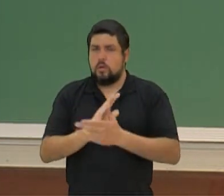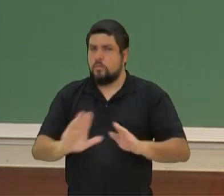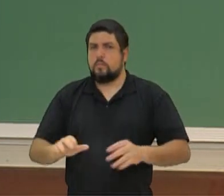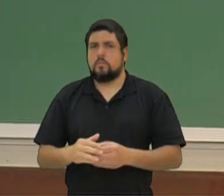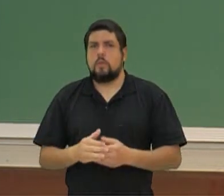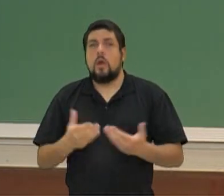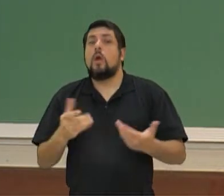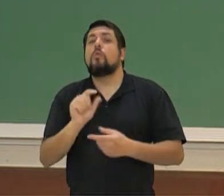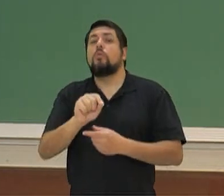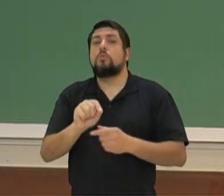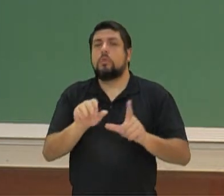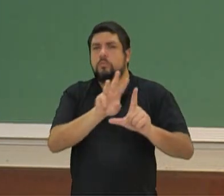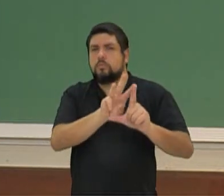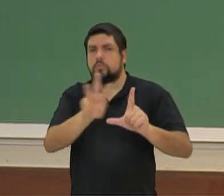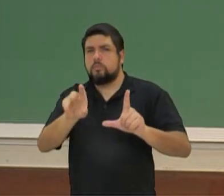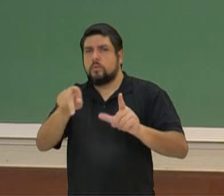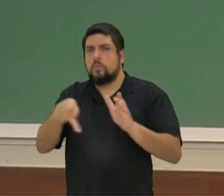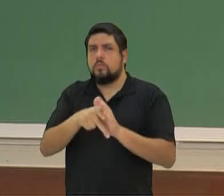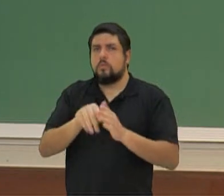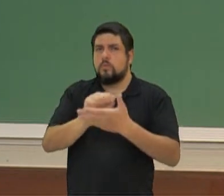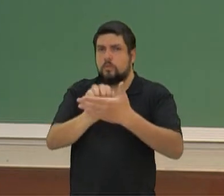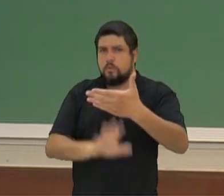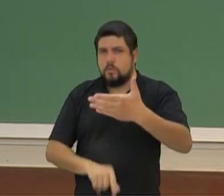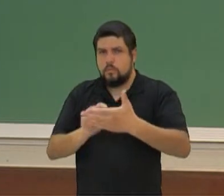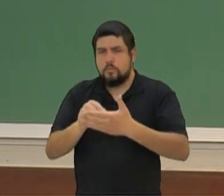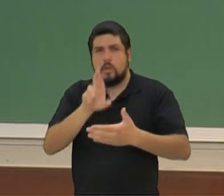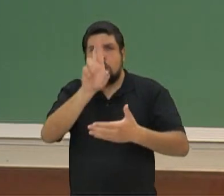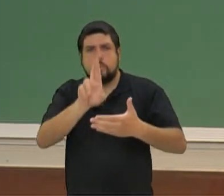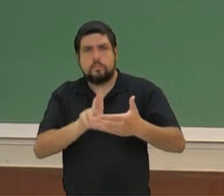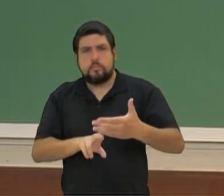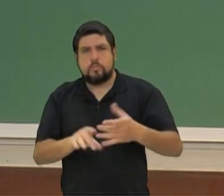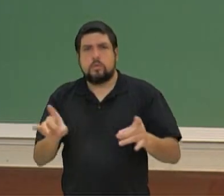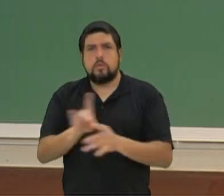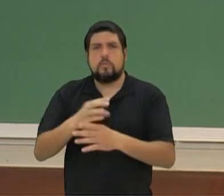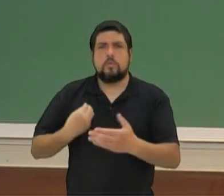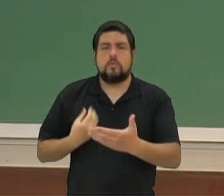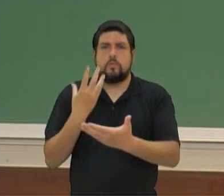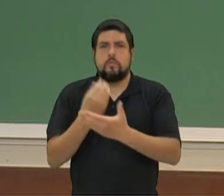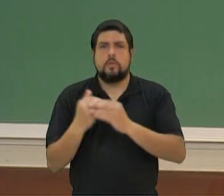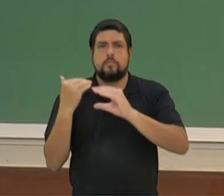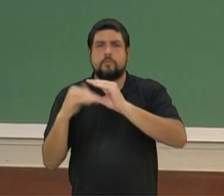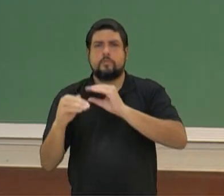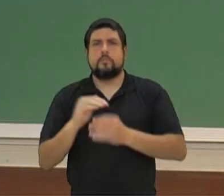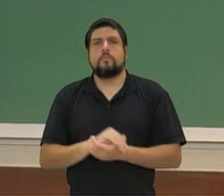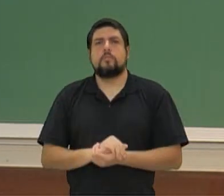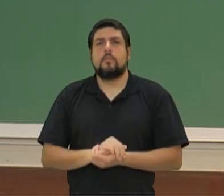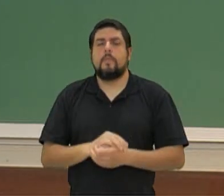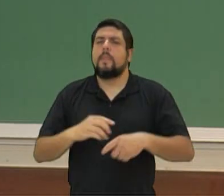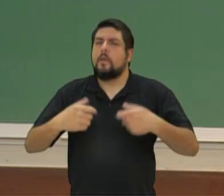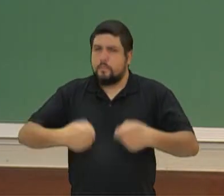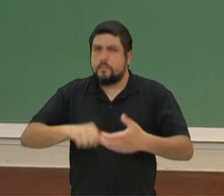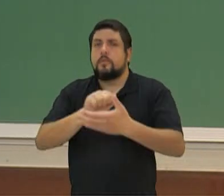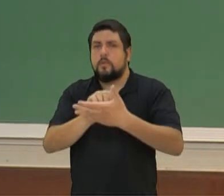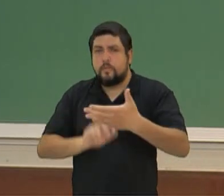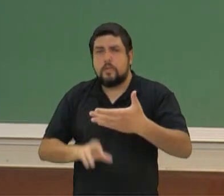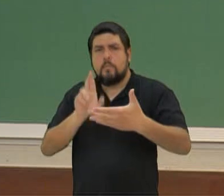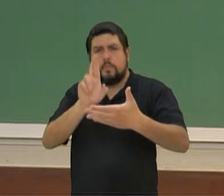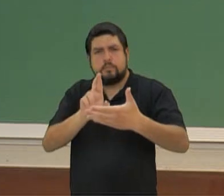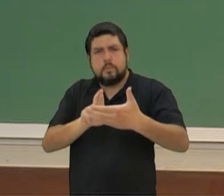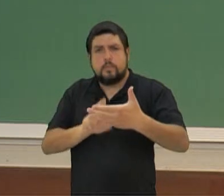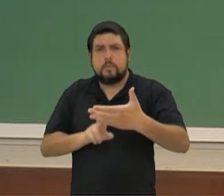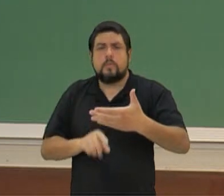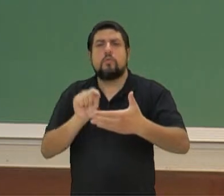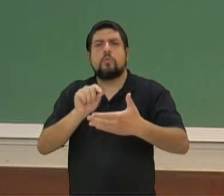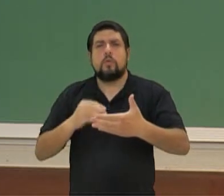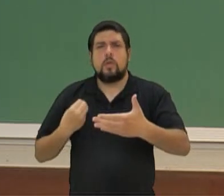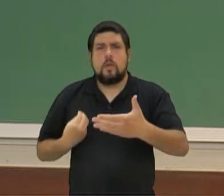Agora a atividade é que lhe dá a presença. Por isso é fundamental galera, precisam fazer a atividade do Clésor para computar a sua